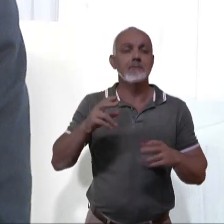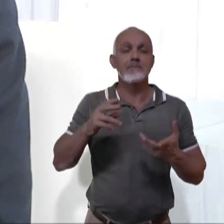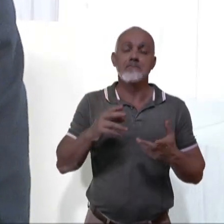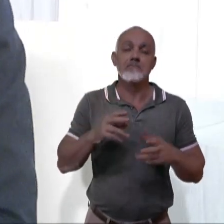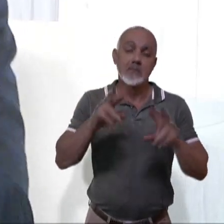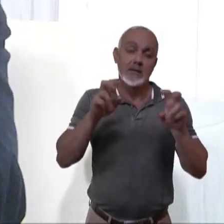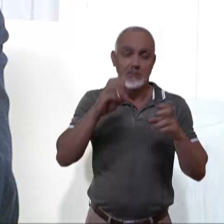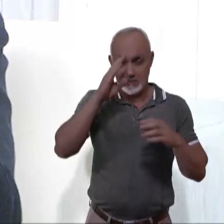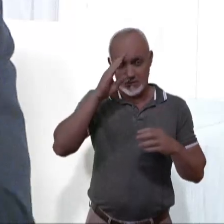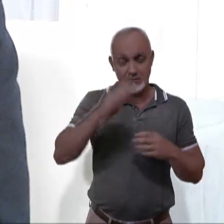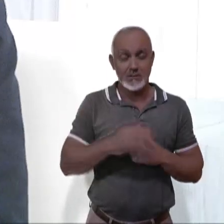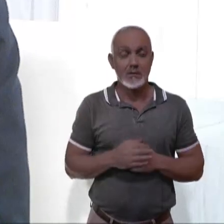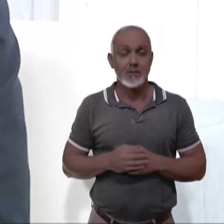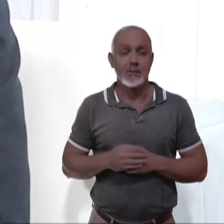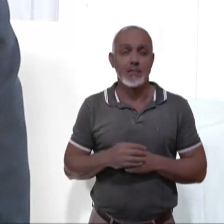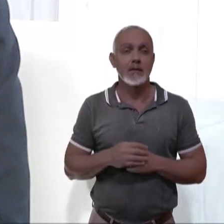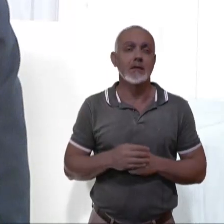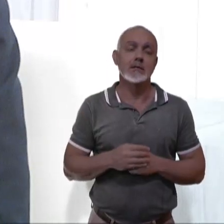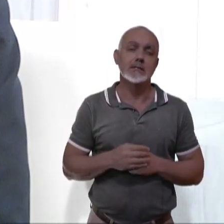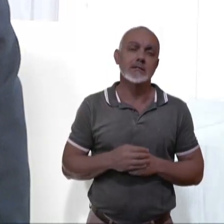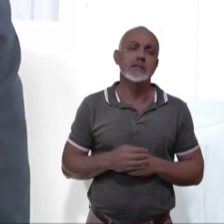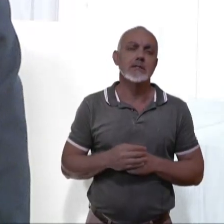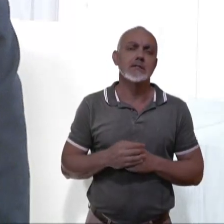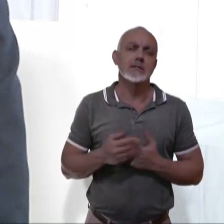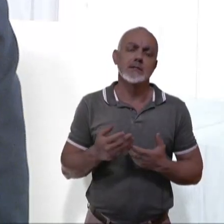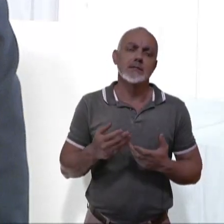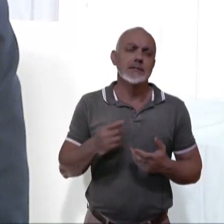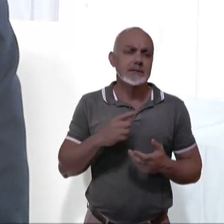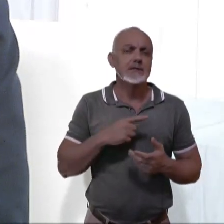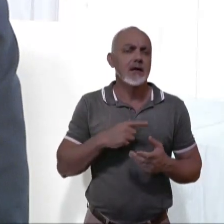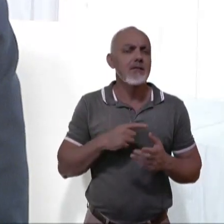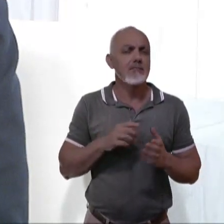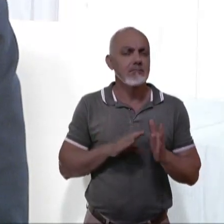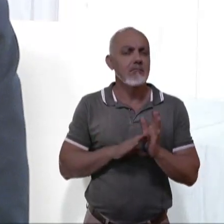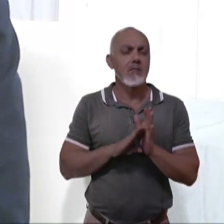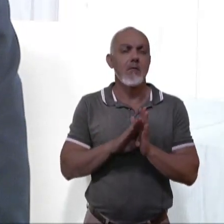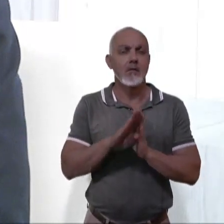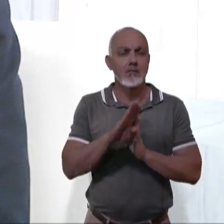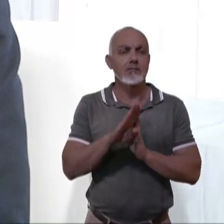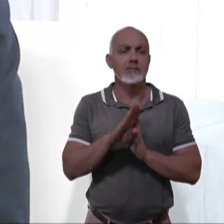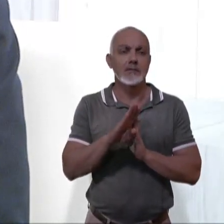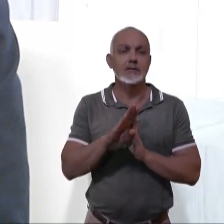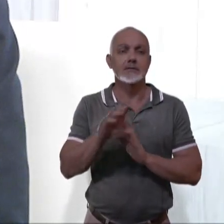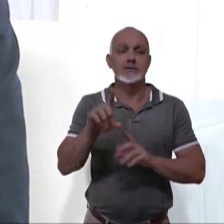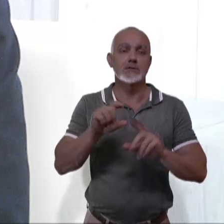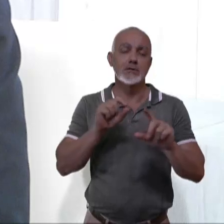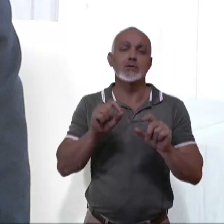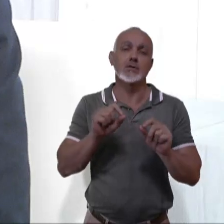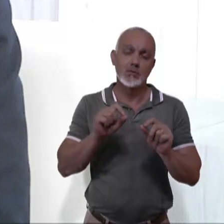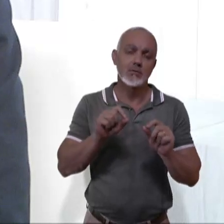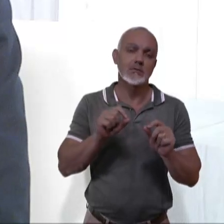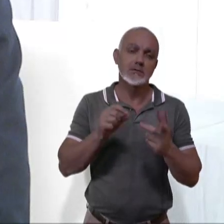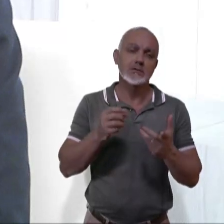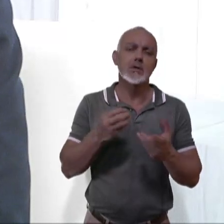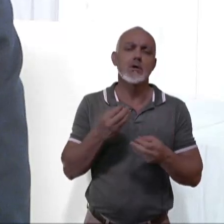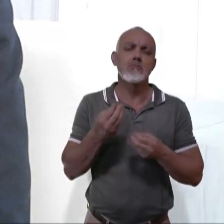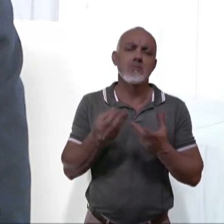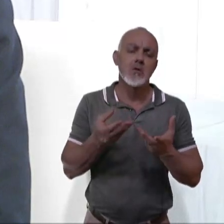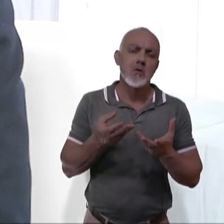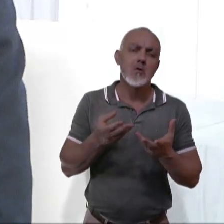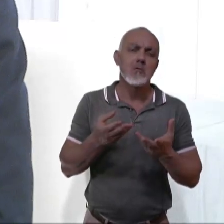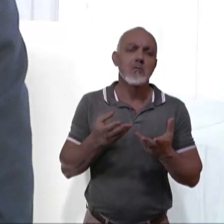E a gente compartilha com vocês que houve um aumento considerável na escolha pelo modelo de guarda